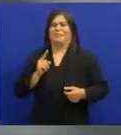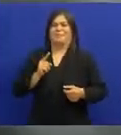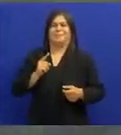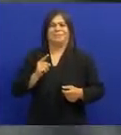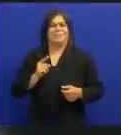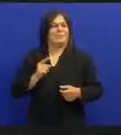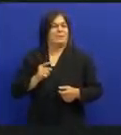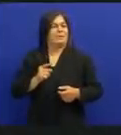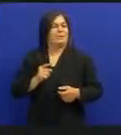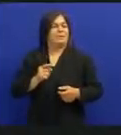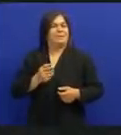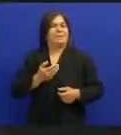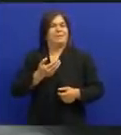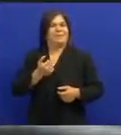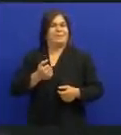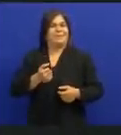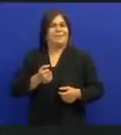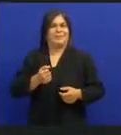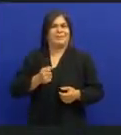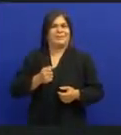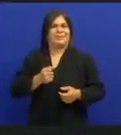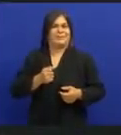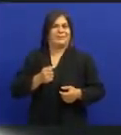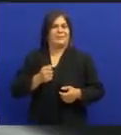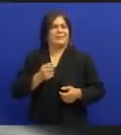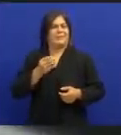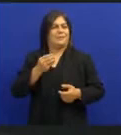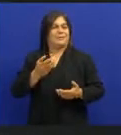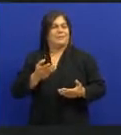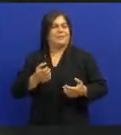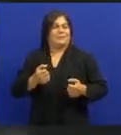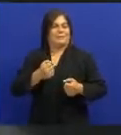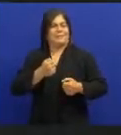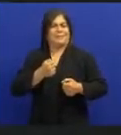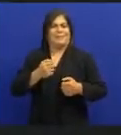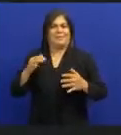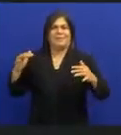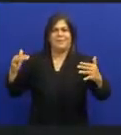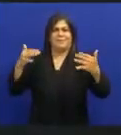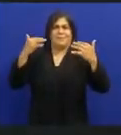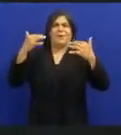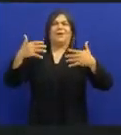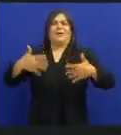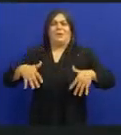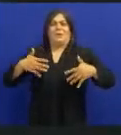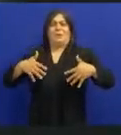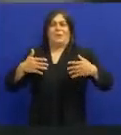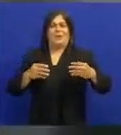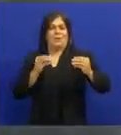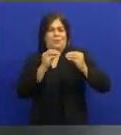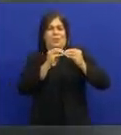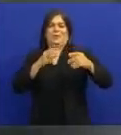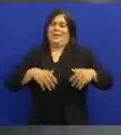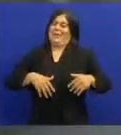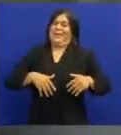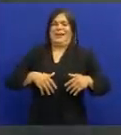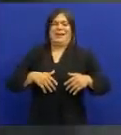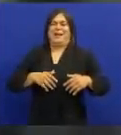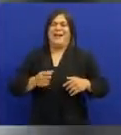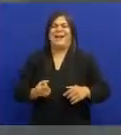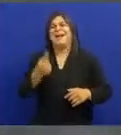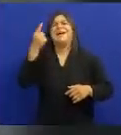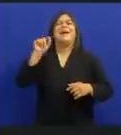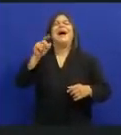jeitosinha Me deu uma bigada A mulherzinha pequena Toda entroncada Me deu uma bigada Aquilo auditório Explodiu tudo Eu digo Tá gagota Assim não tem jeito